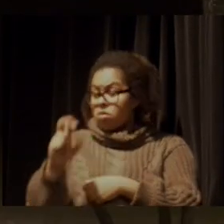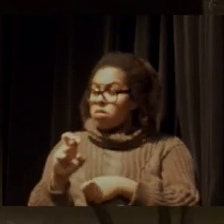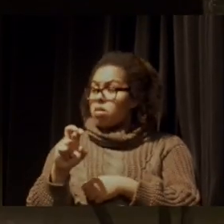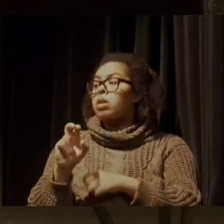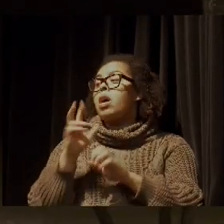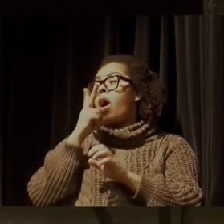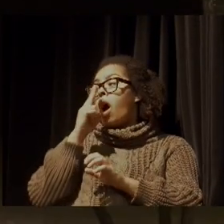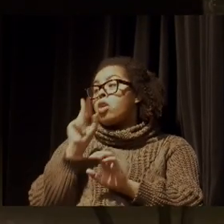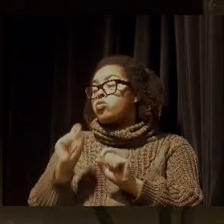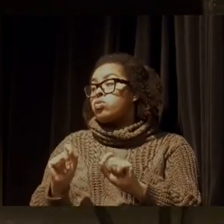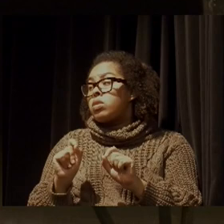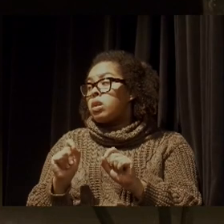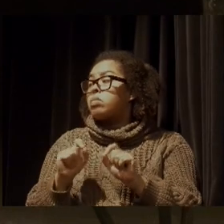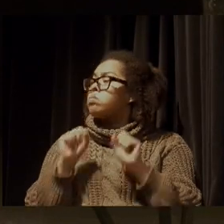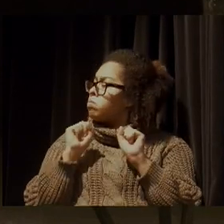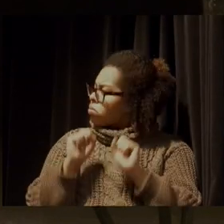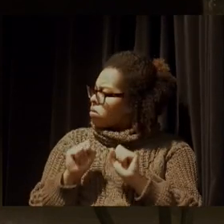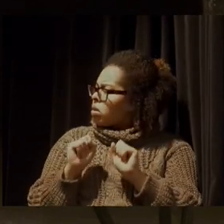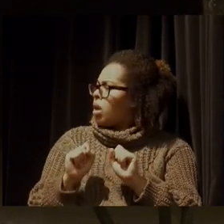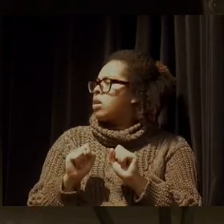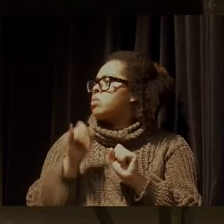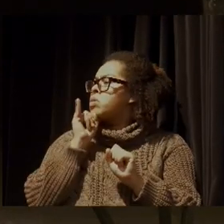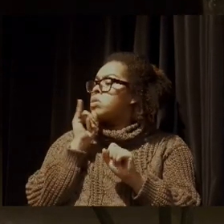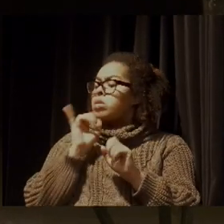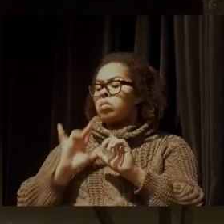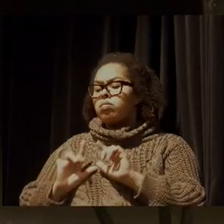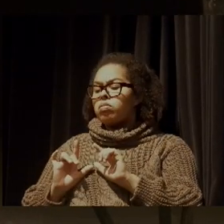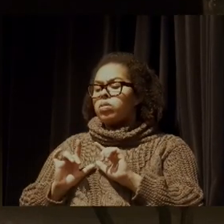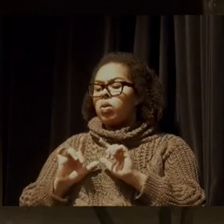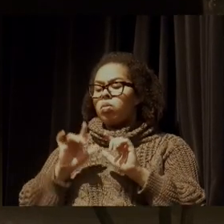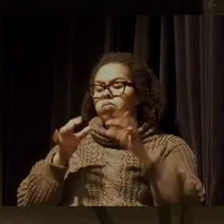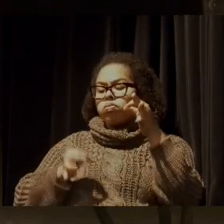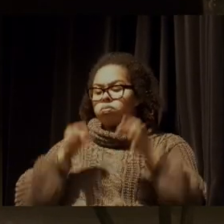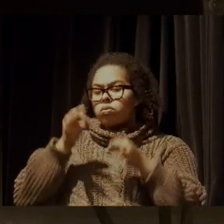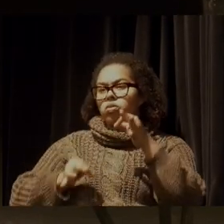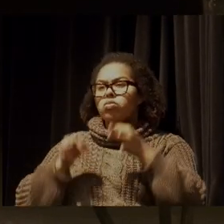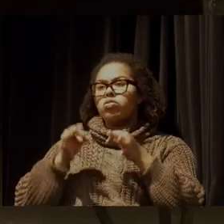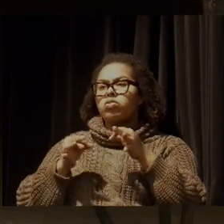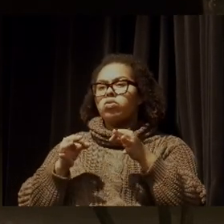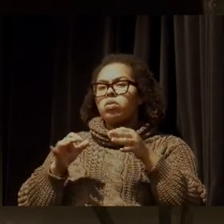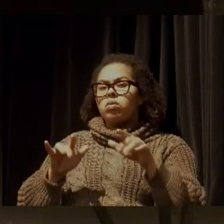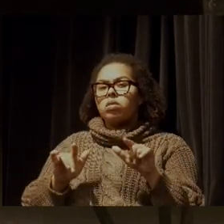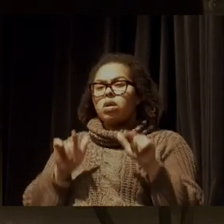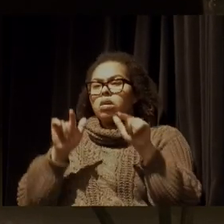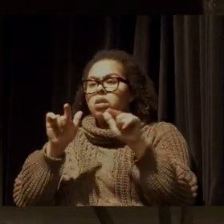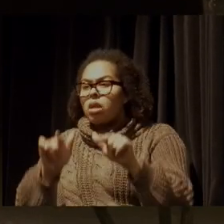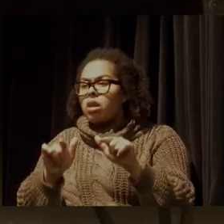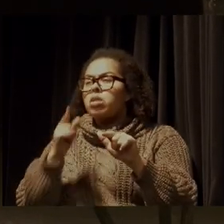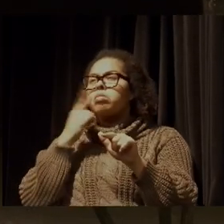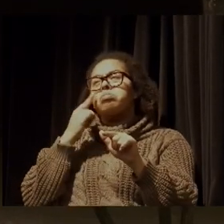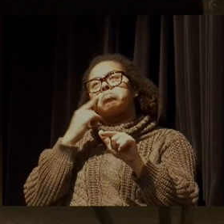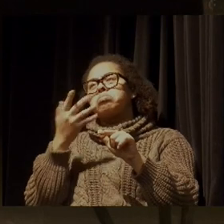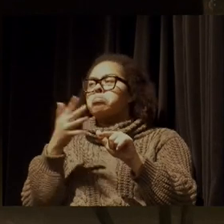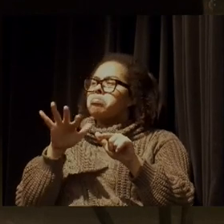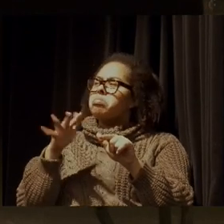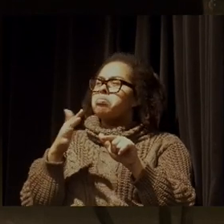talvez a gente pudesse entrar com uma ação em nome daqueles 1.800